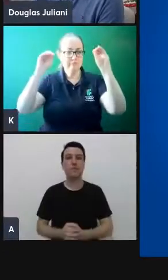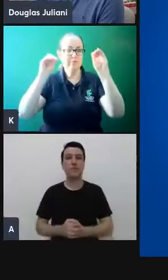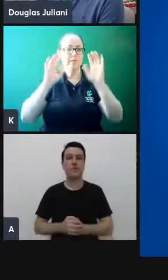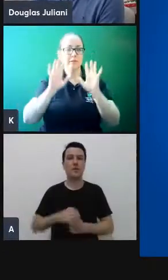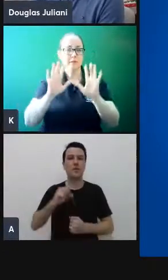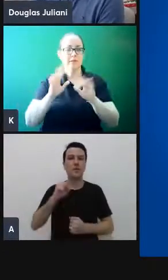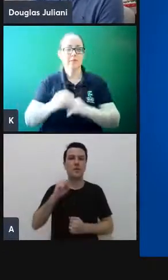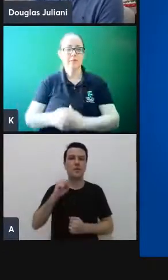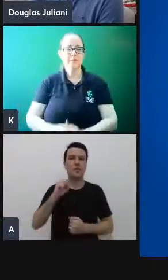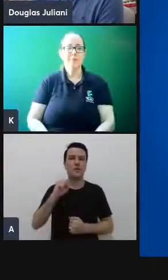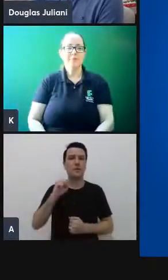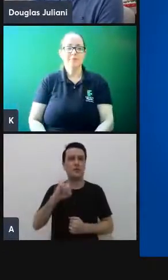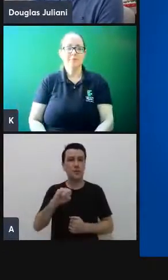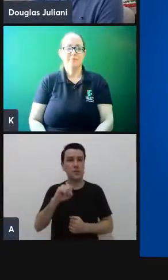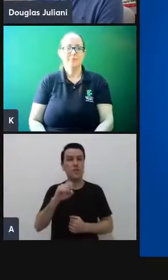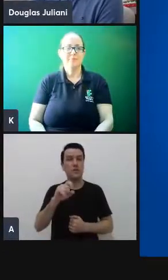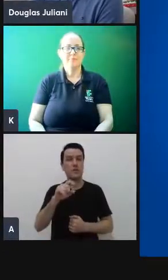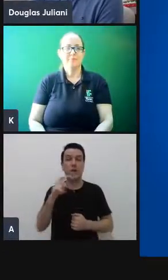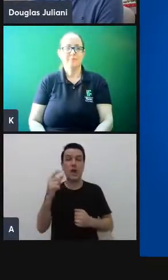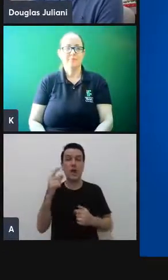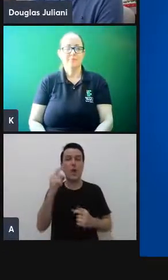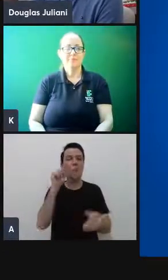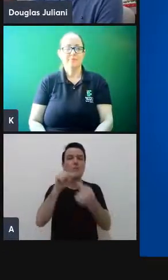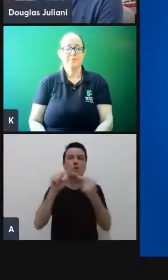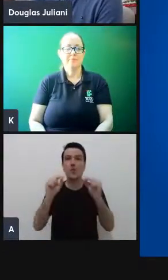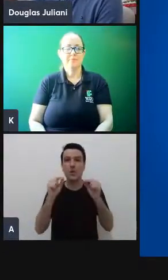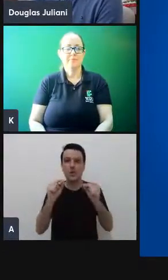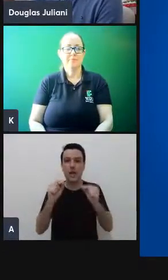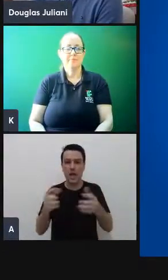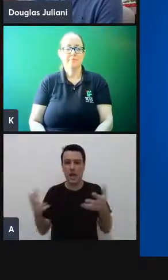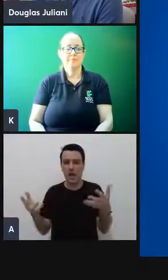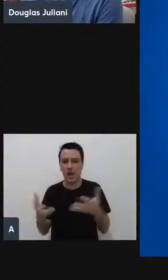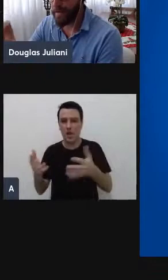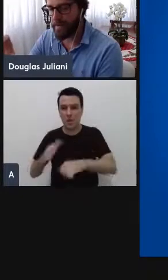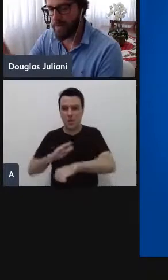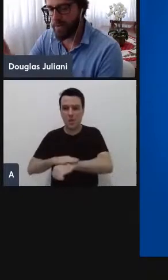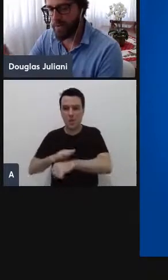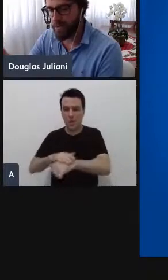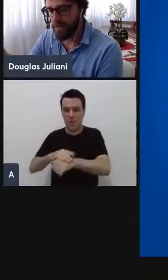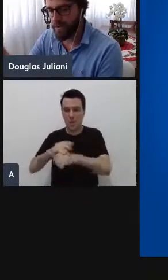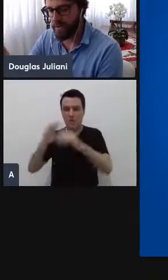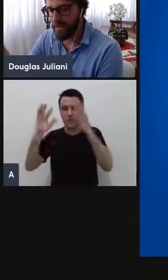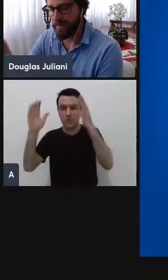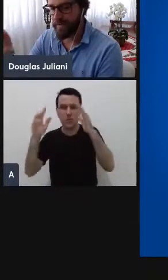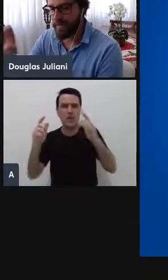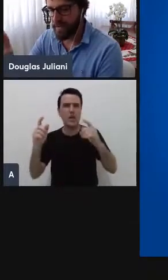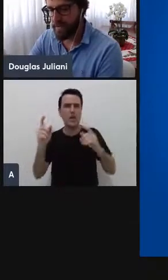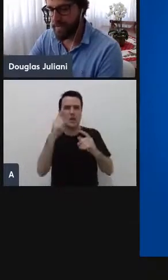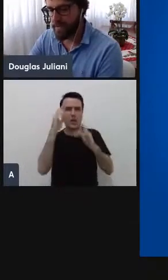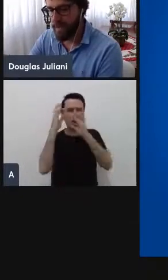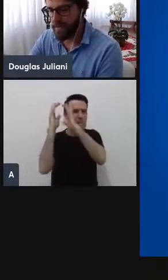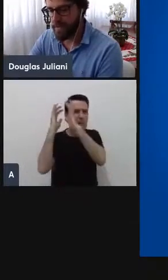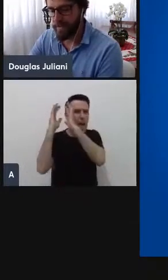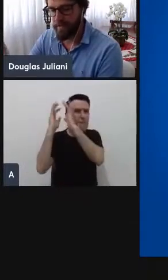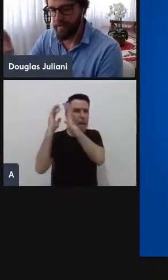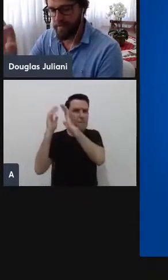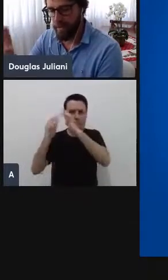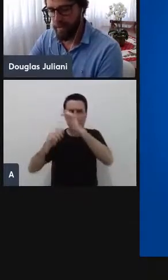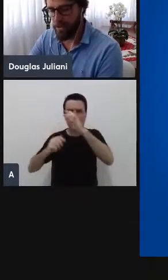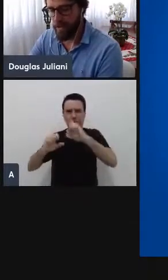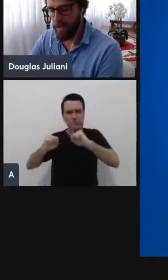ideia é a gente se conectar com o instante presente, colocar toda a nossa capacidade cognitiva nessa atividade.